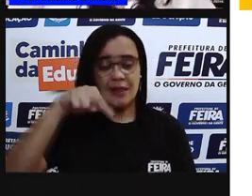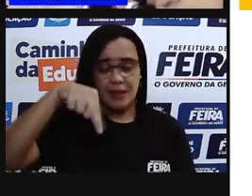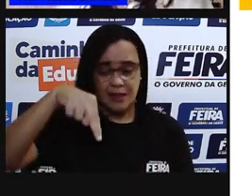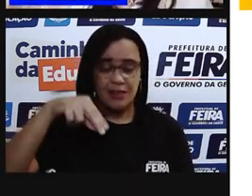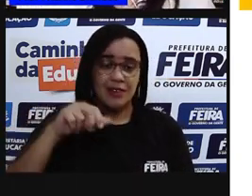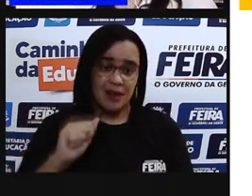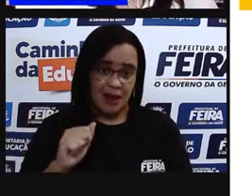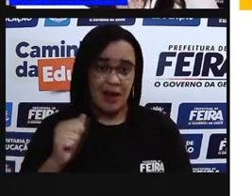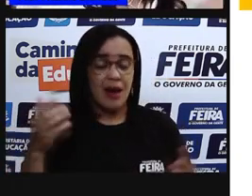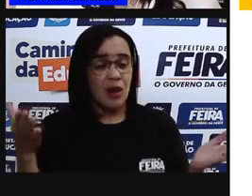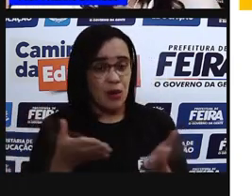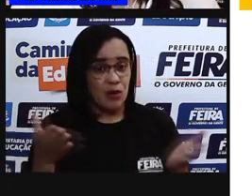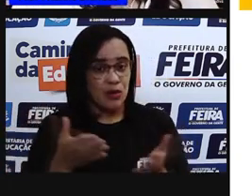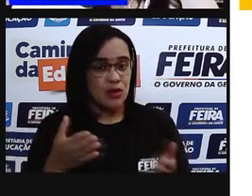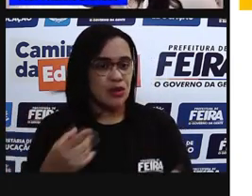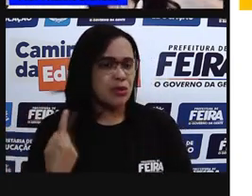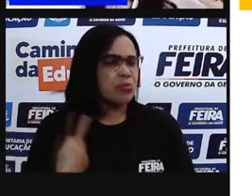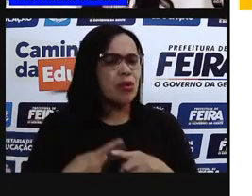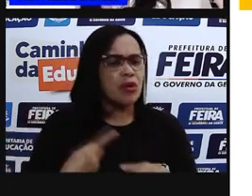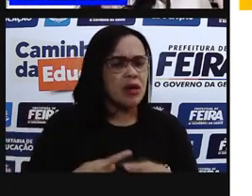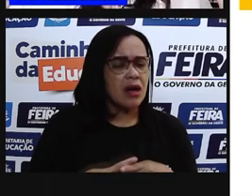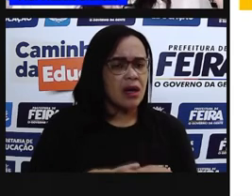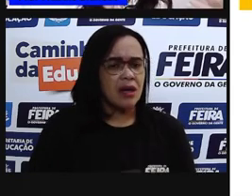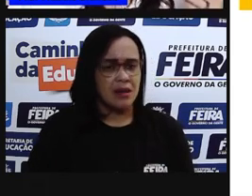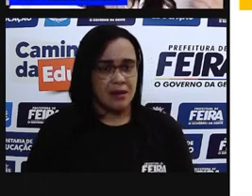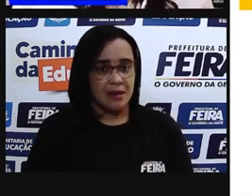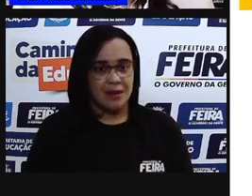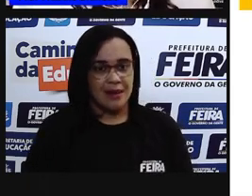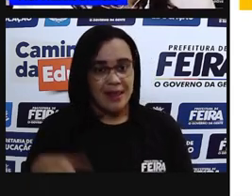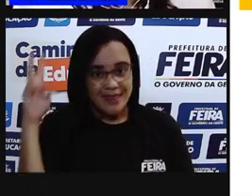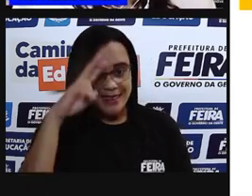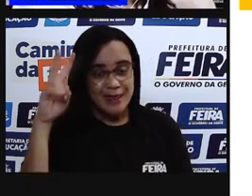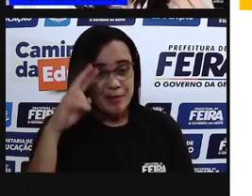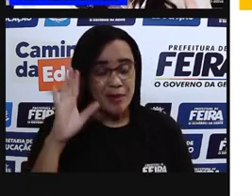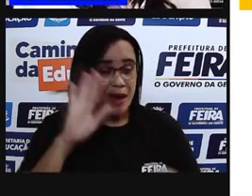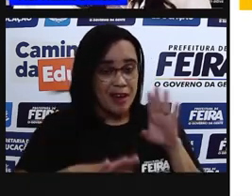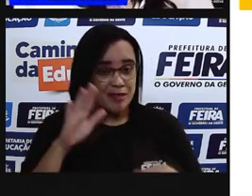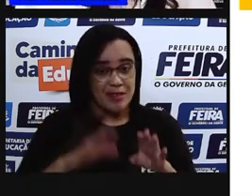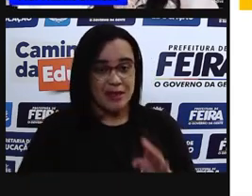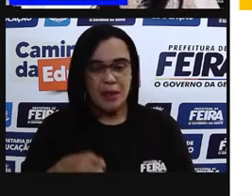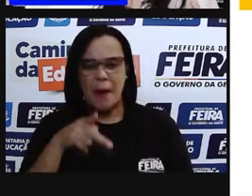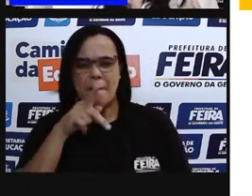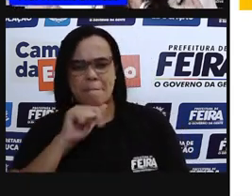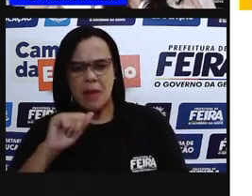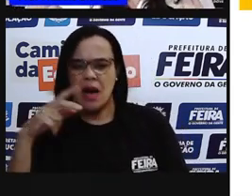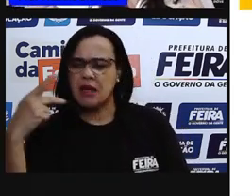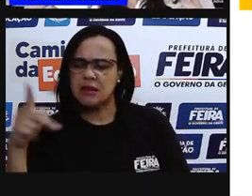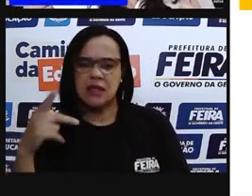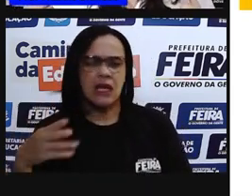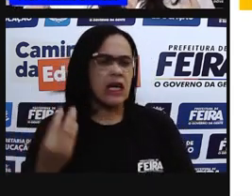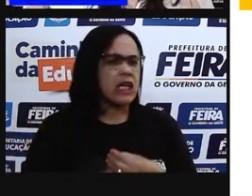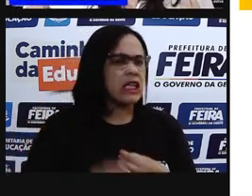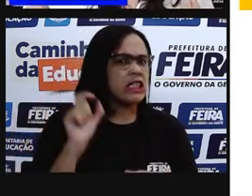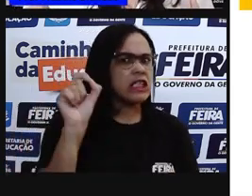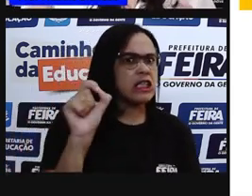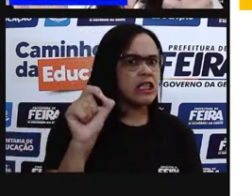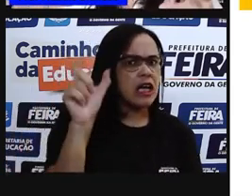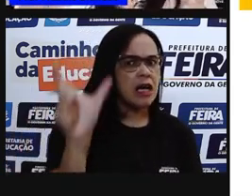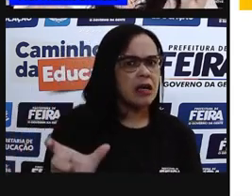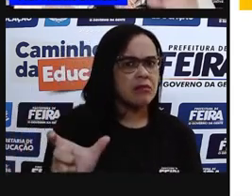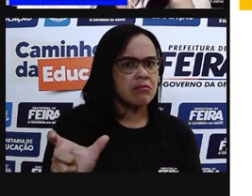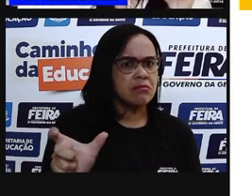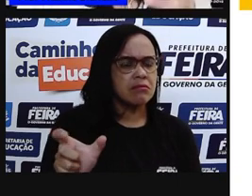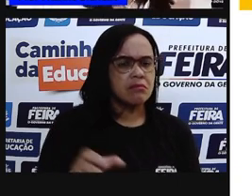comprovação, quem é o pai, quem é a mãe, a partir do quê? Do nosso DNA. Entendido?